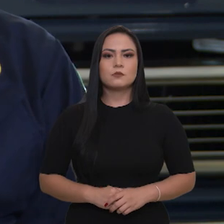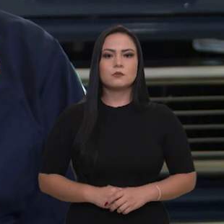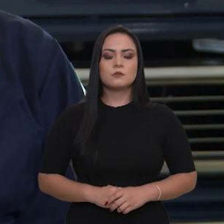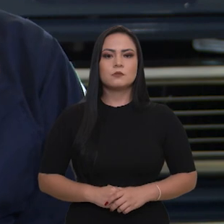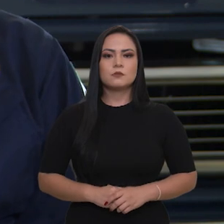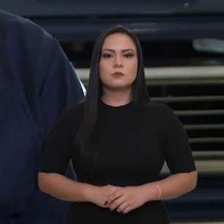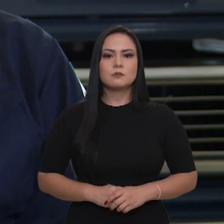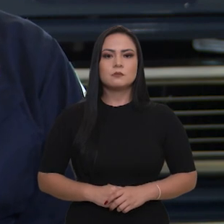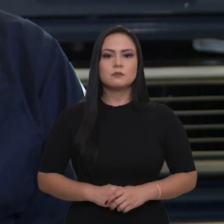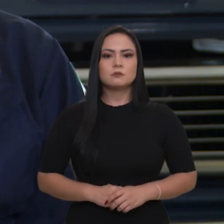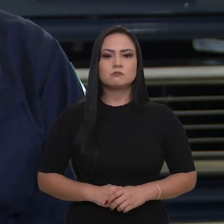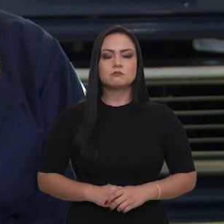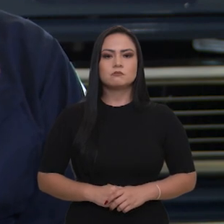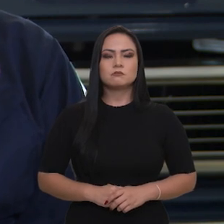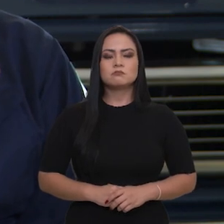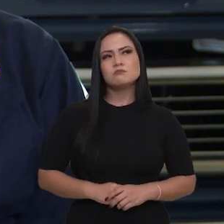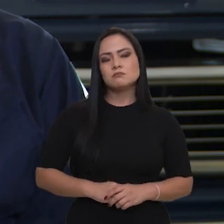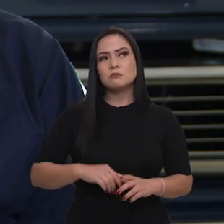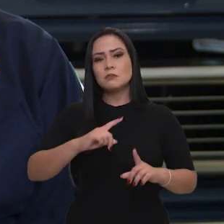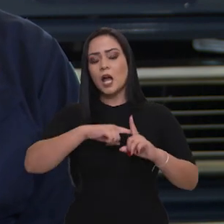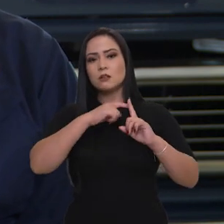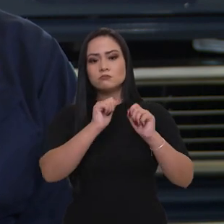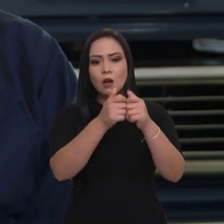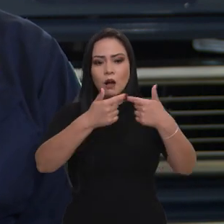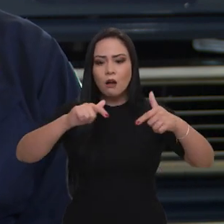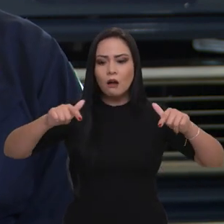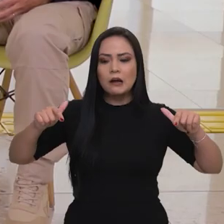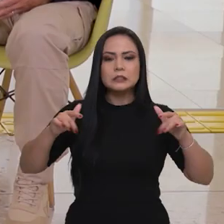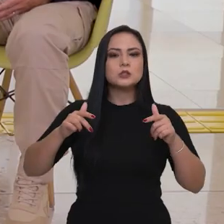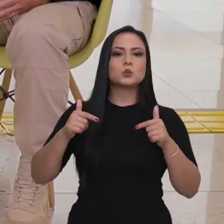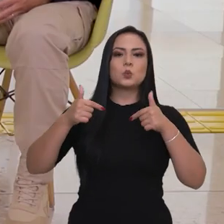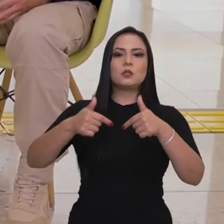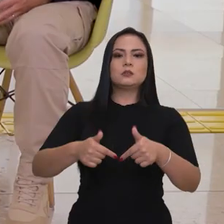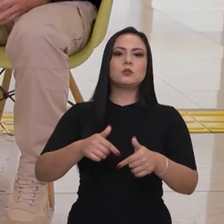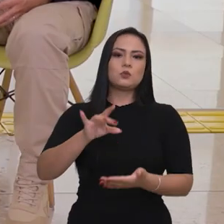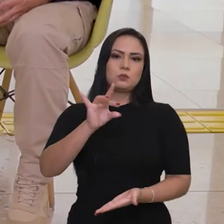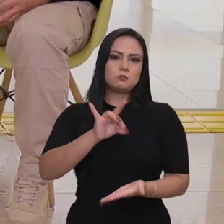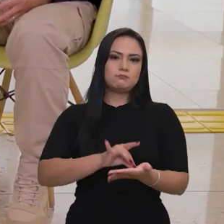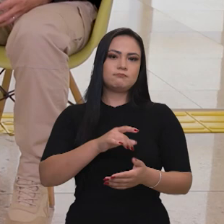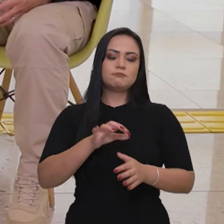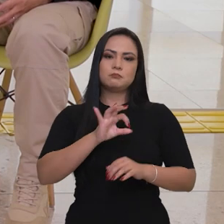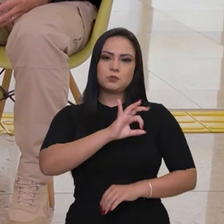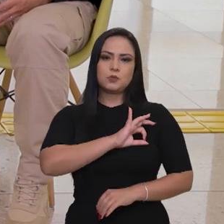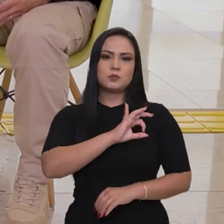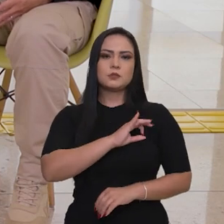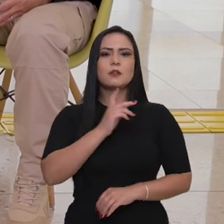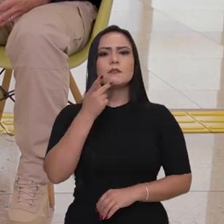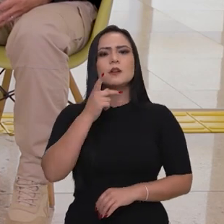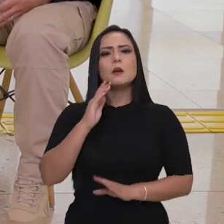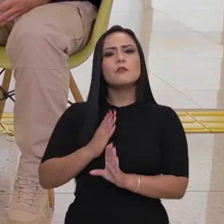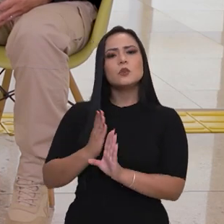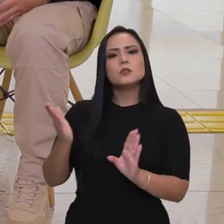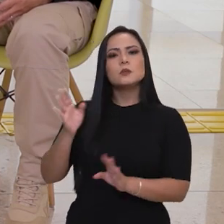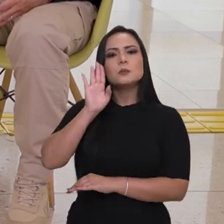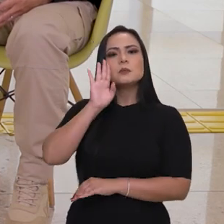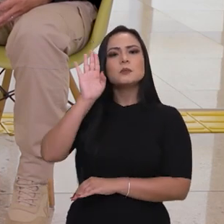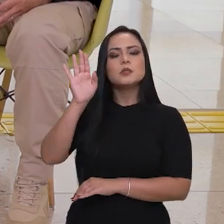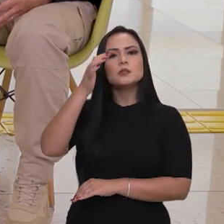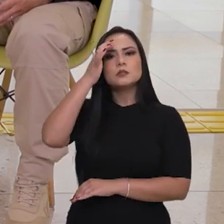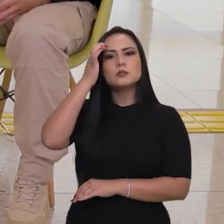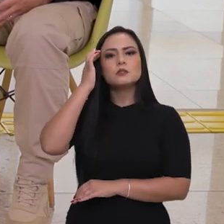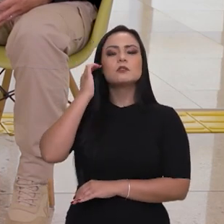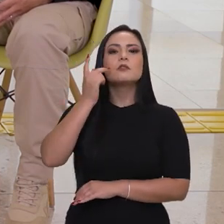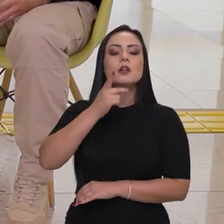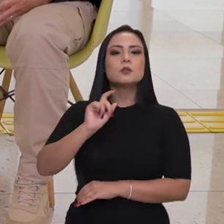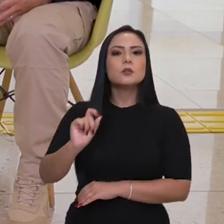mais amplos espectros de atuação de uma Polícia. Quando a gente fala de fronteira, principalmente,